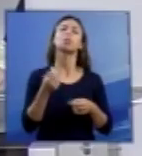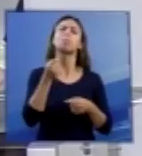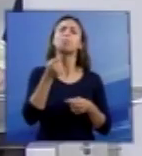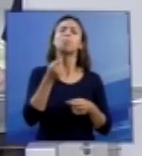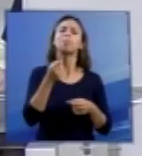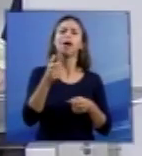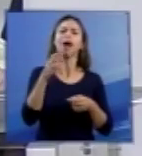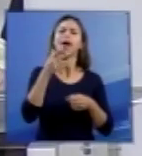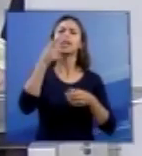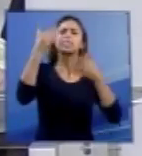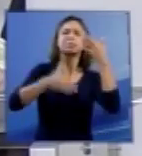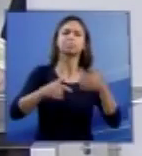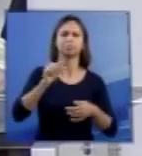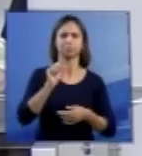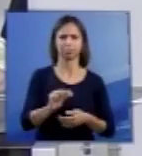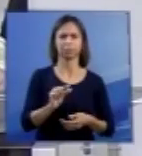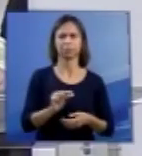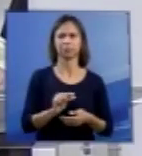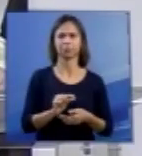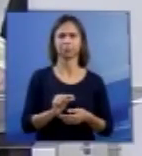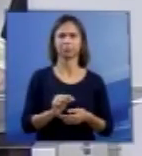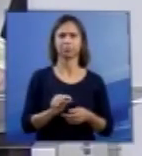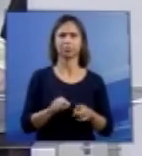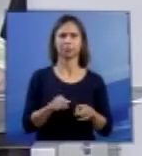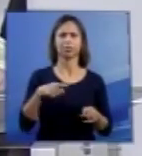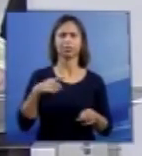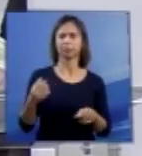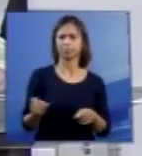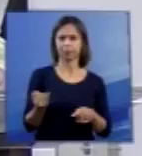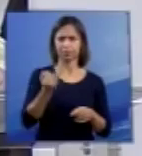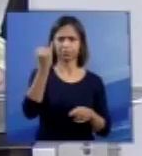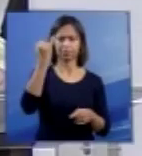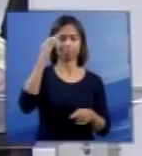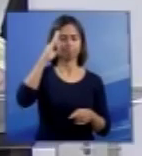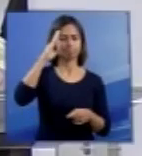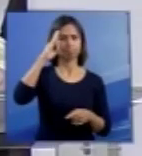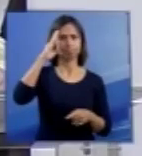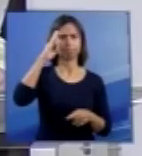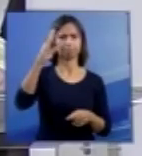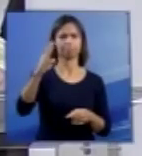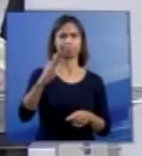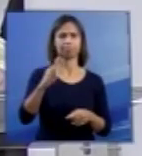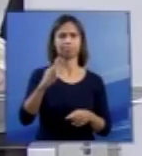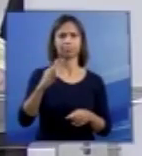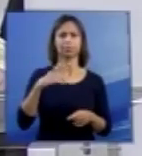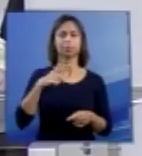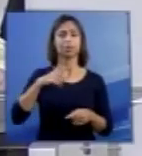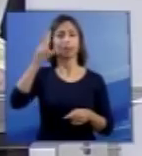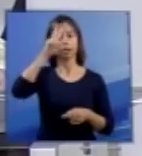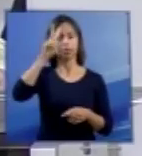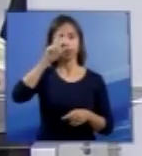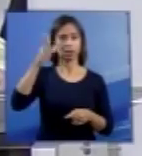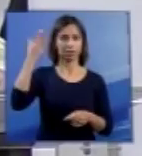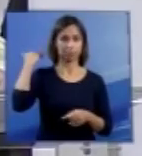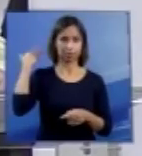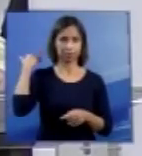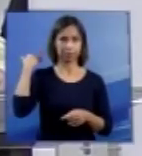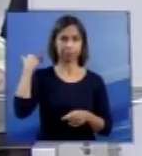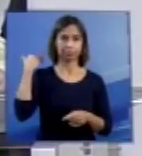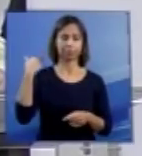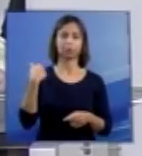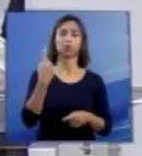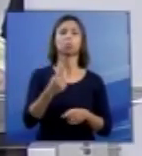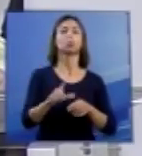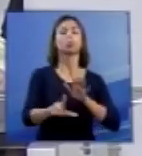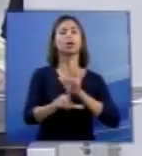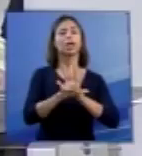referida nessa discussão, mas que é de fundamental importância recordar. Uma